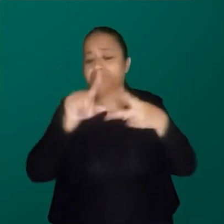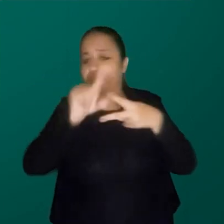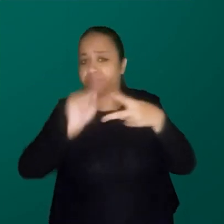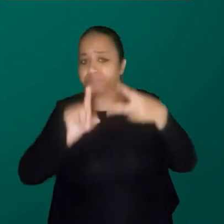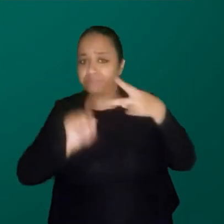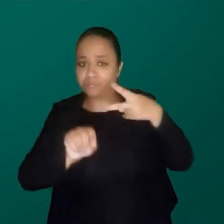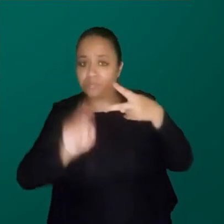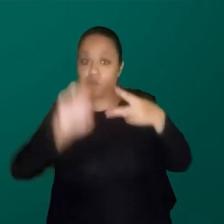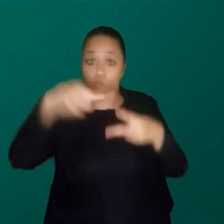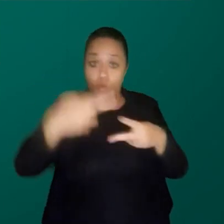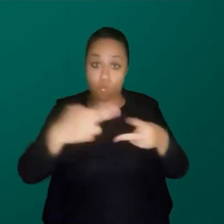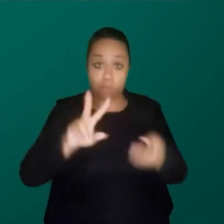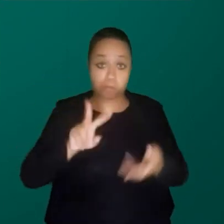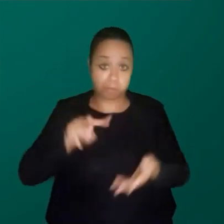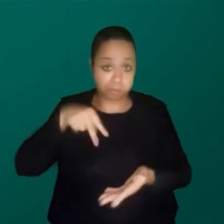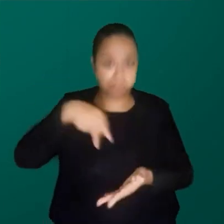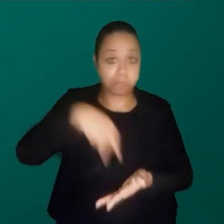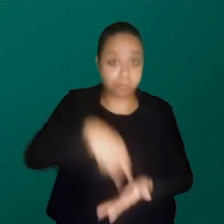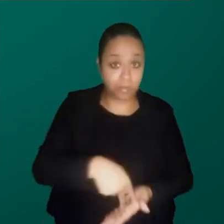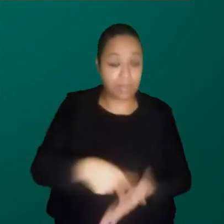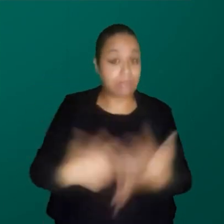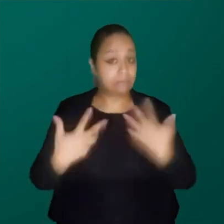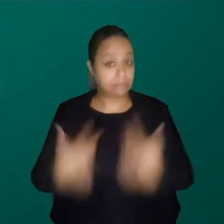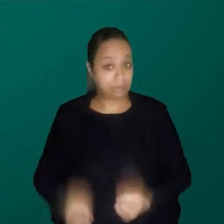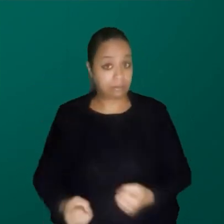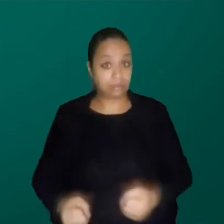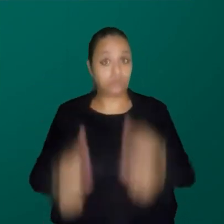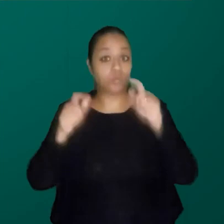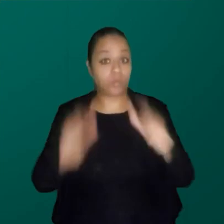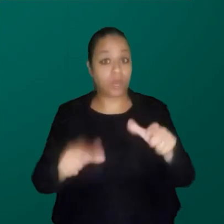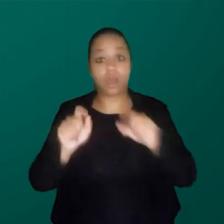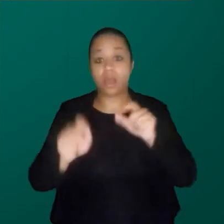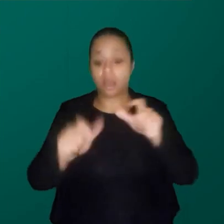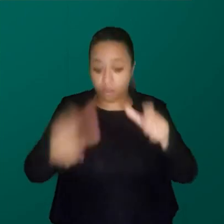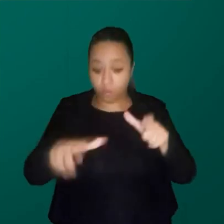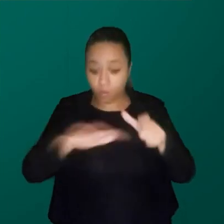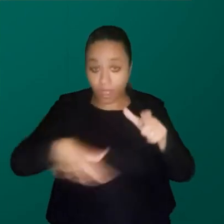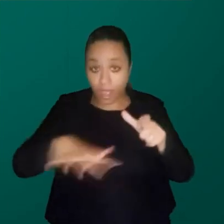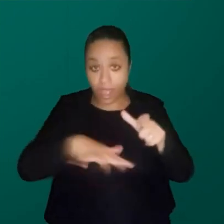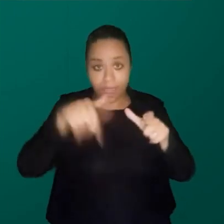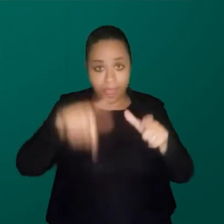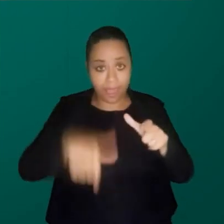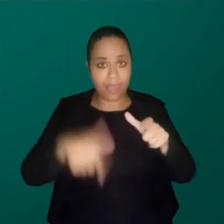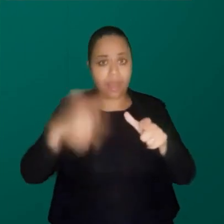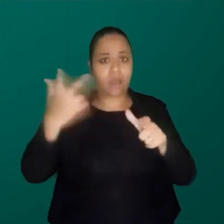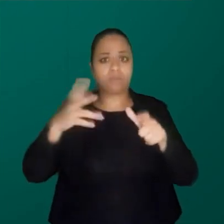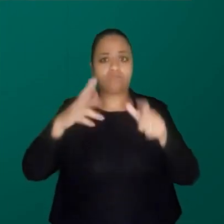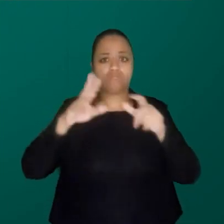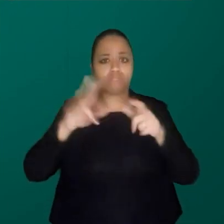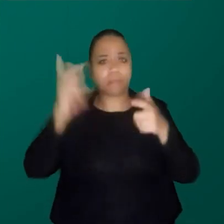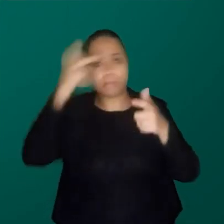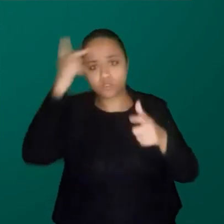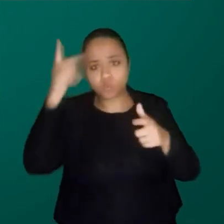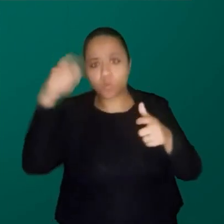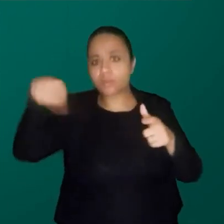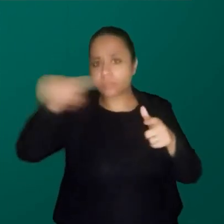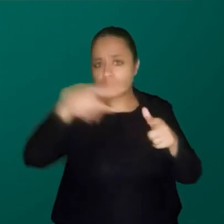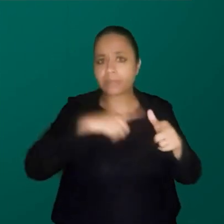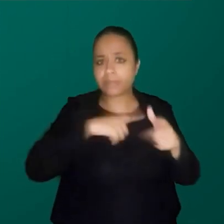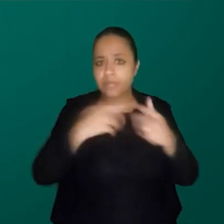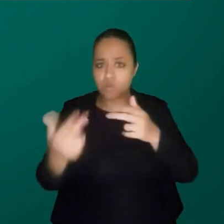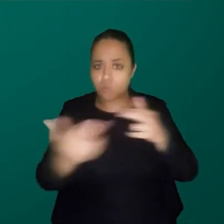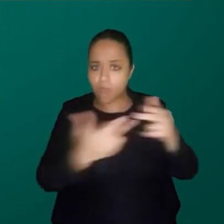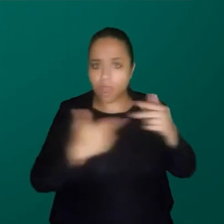assume que o lugar que a gente está falando é o lugar normativo, é o lugar universal, que o outro também tem essas mesmas